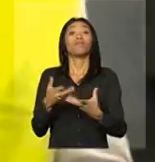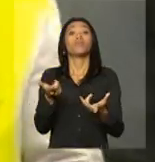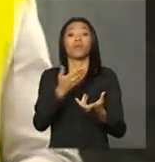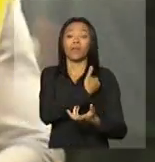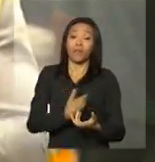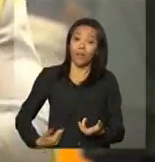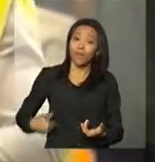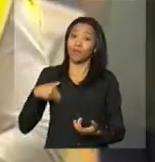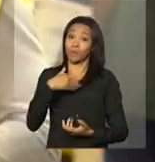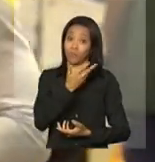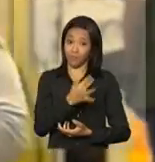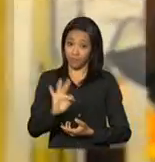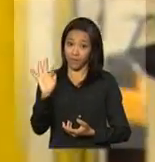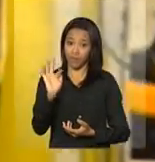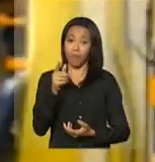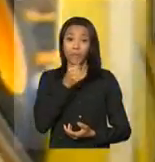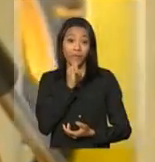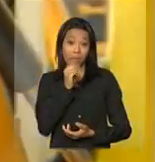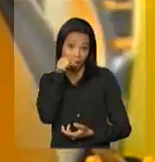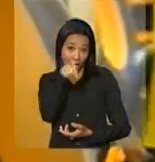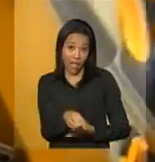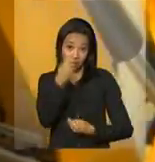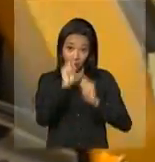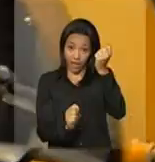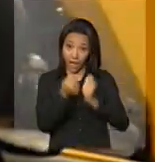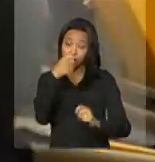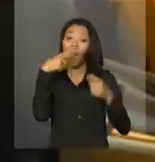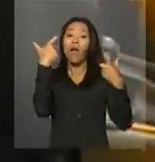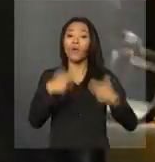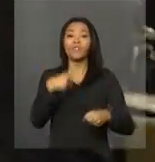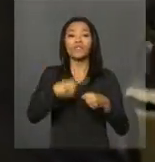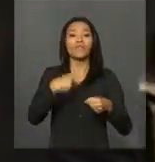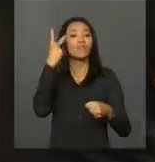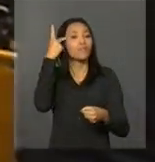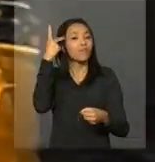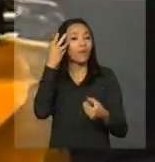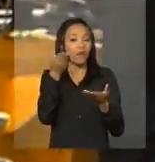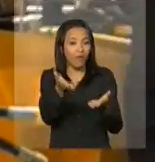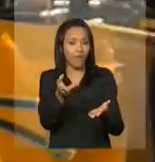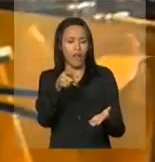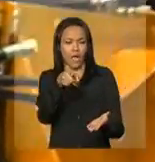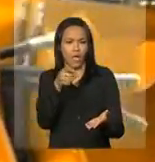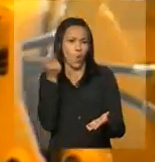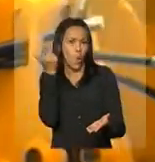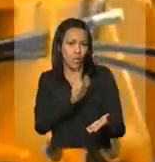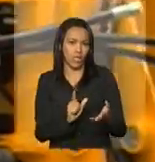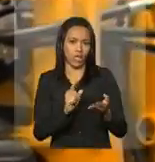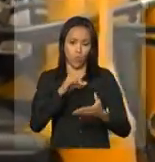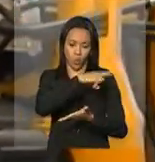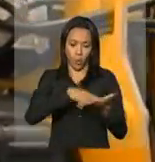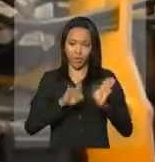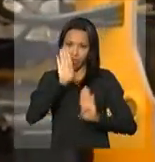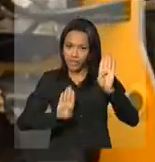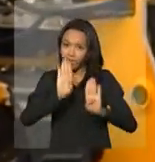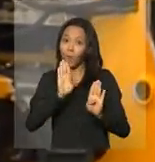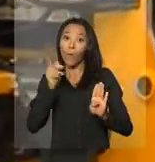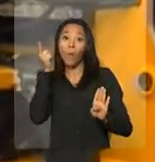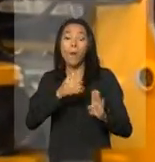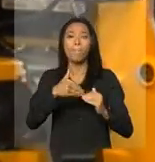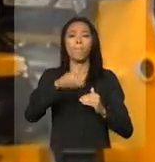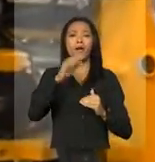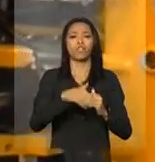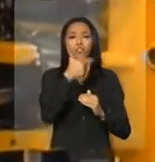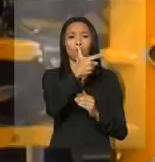É o caso dessa fábrica que fica em Sorocaba, no interior de São Paulo. Ela venceu uma licitação para produzir mais de 2